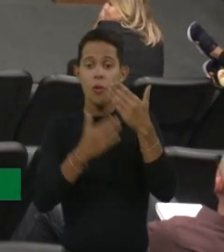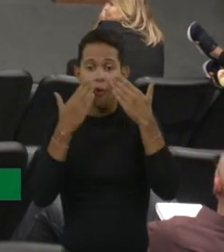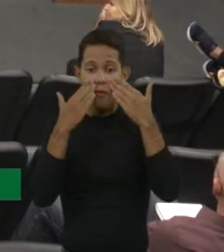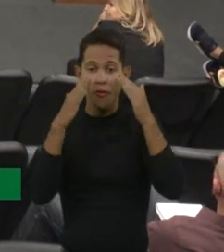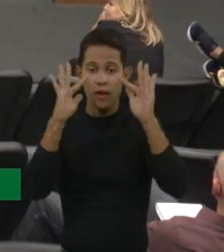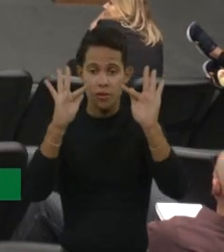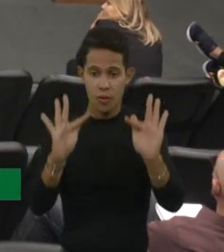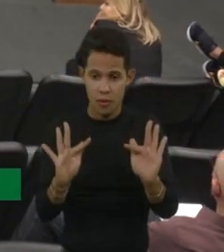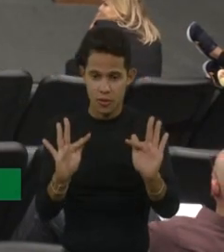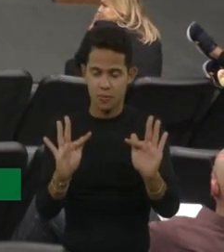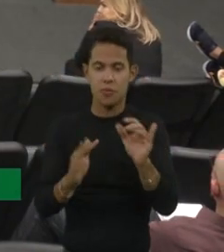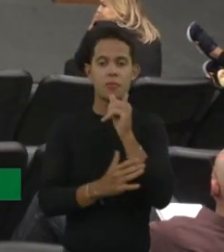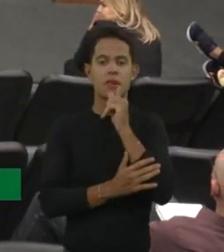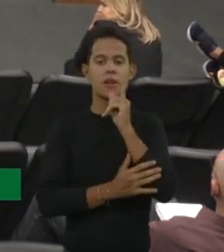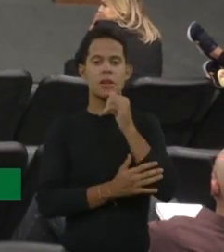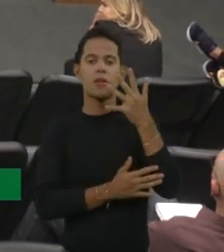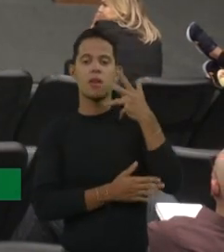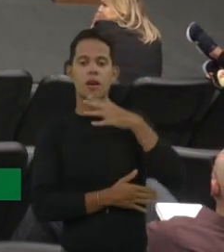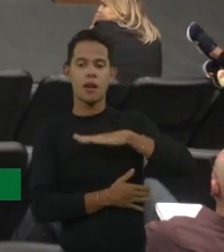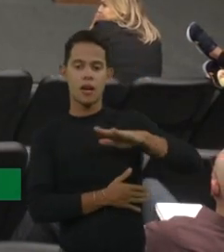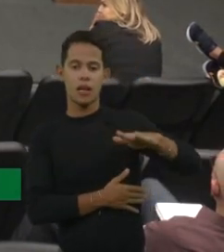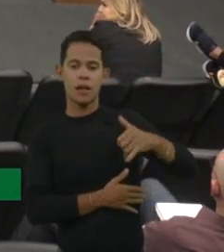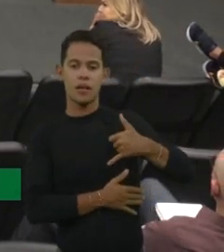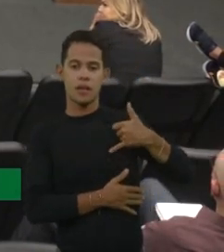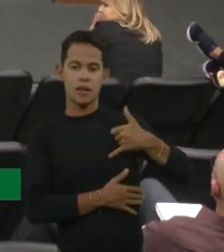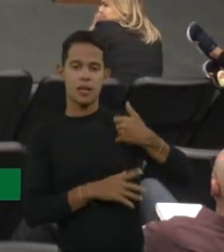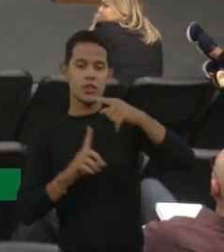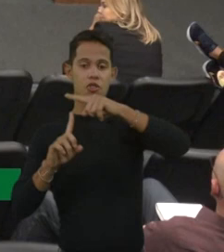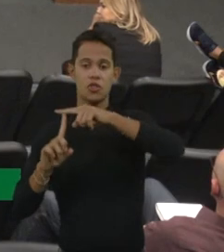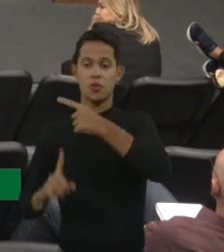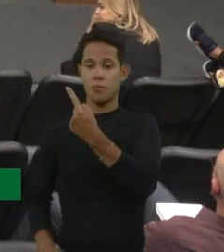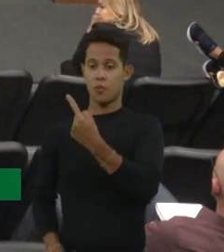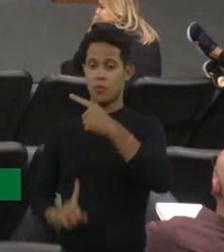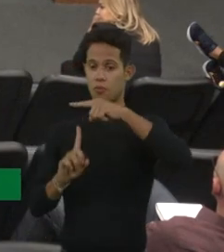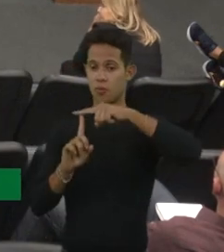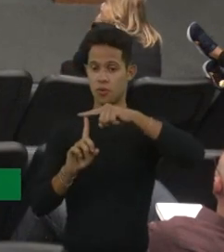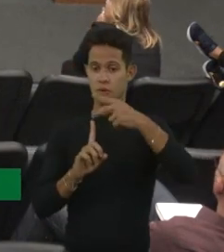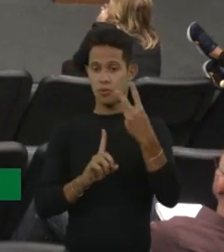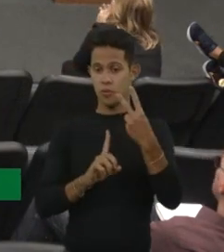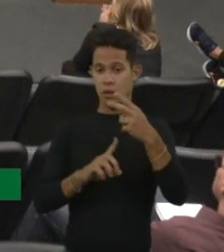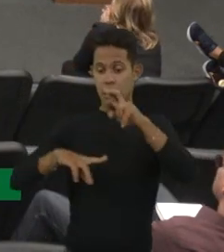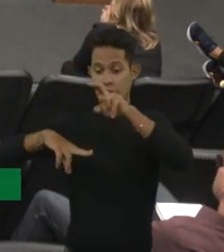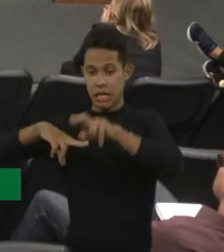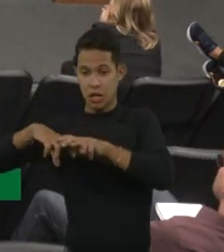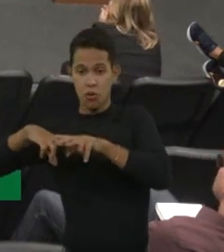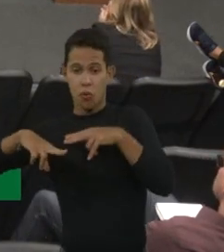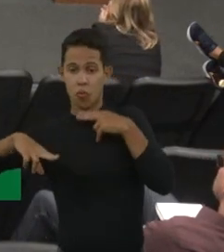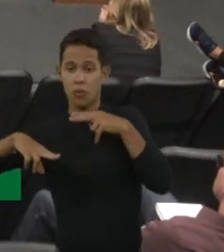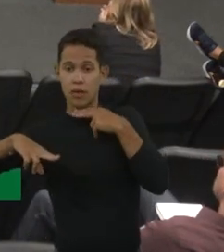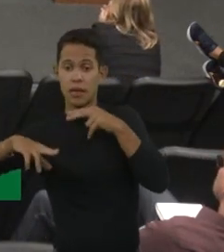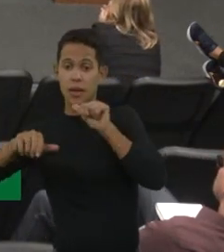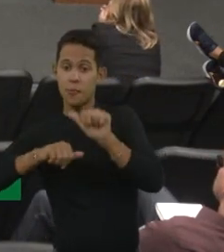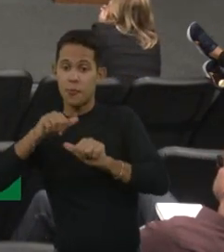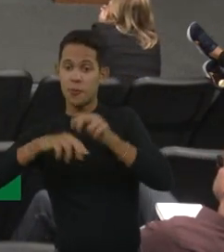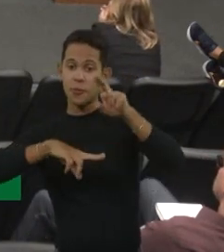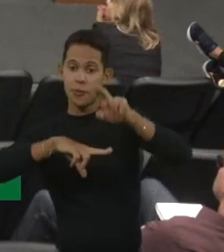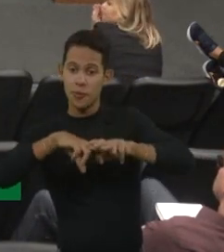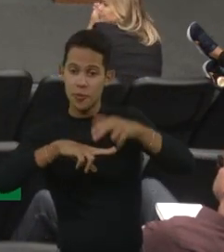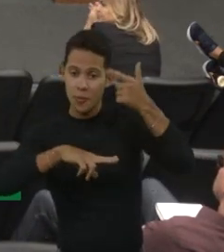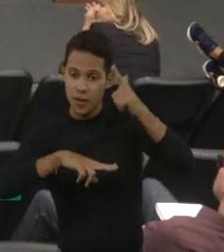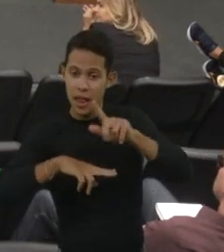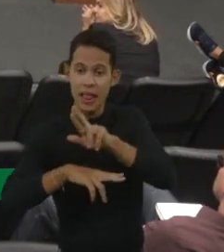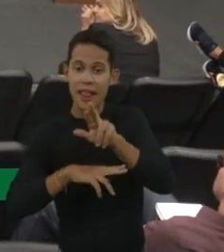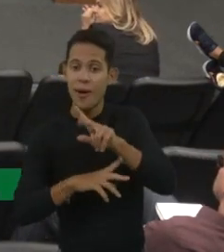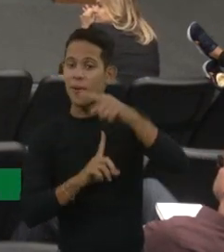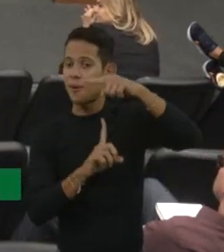uma criança com um AME tipo um, que não sentava, que agora a gente trata, ela passa a se sentar, ela não se comporta como uma AME tipo dois. Então, o